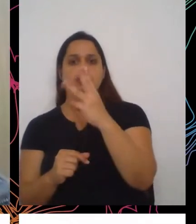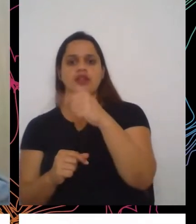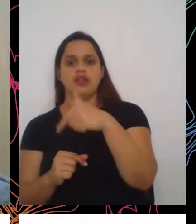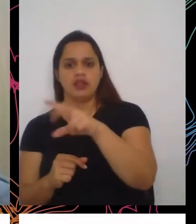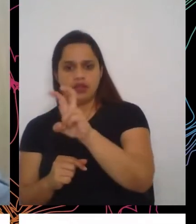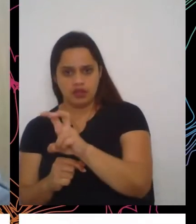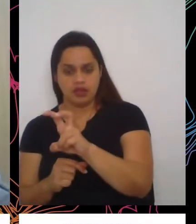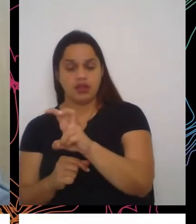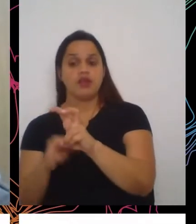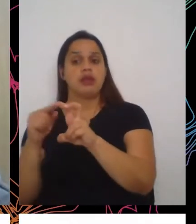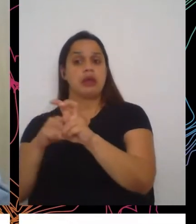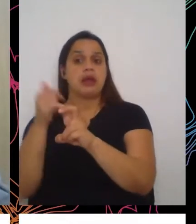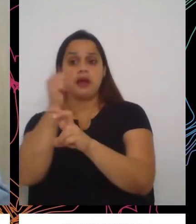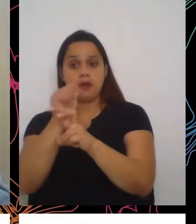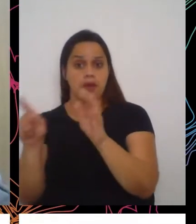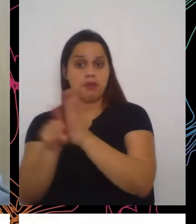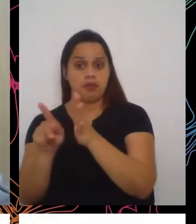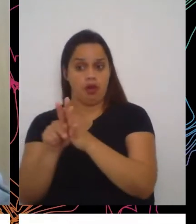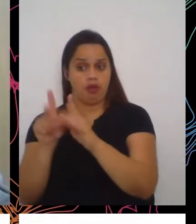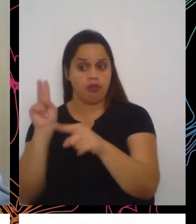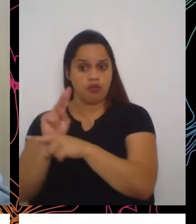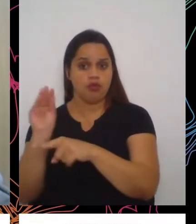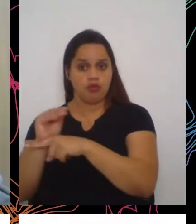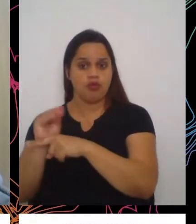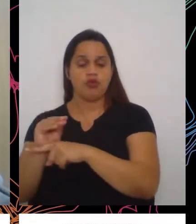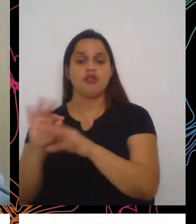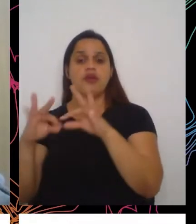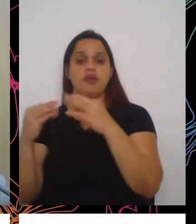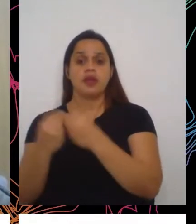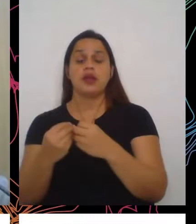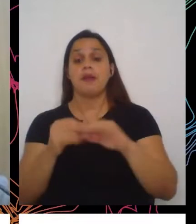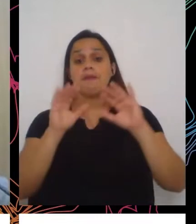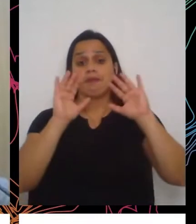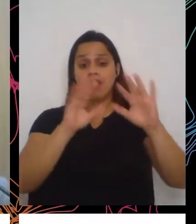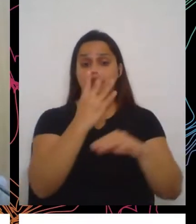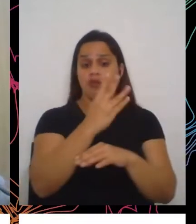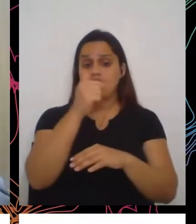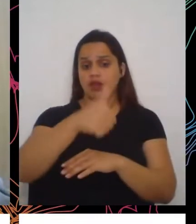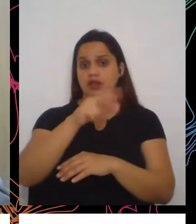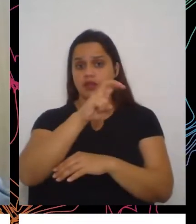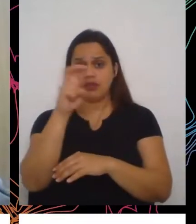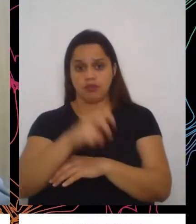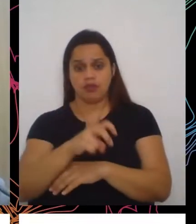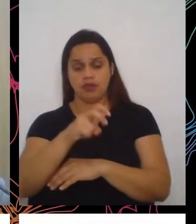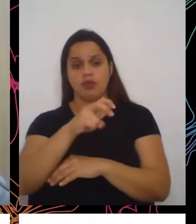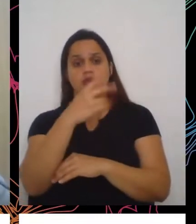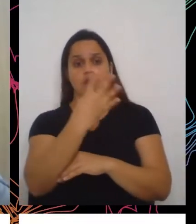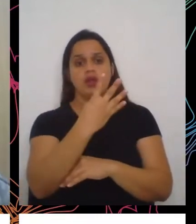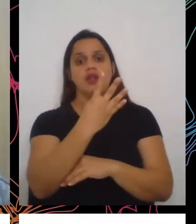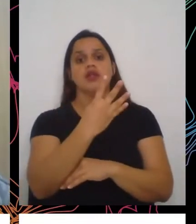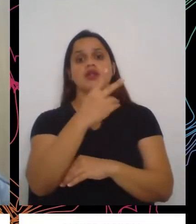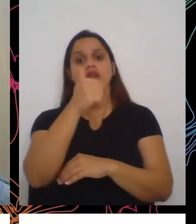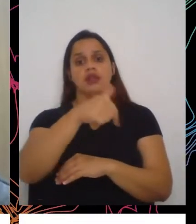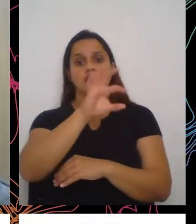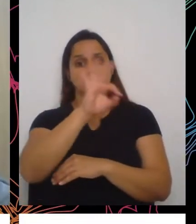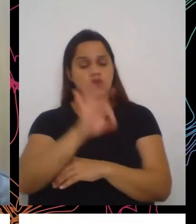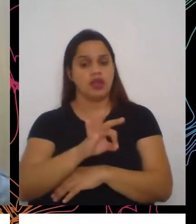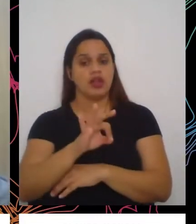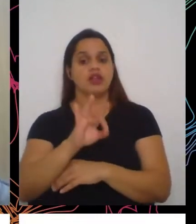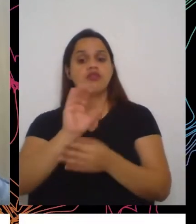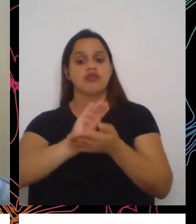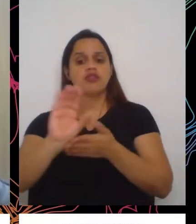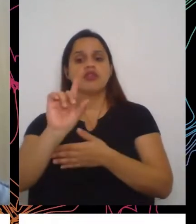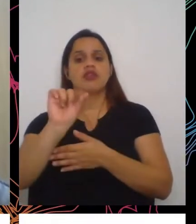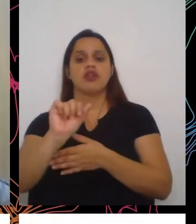de família, porém, 47% dos beneficiários recebe 150 reais, e mais do que isso,